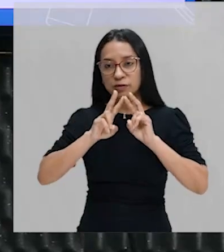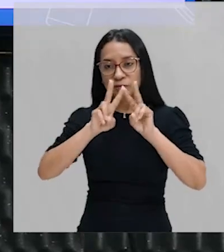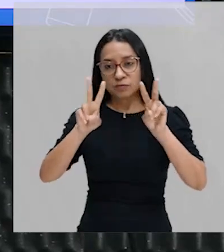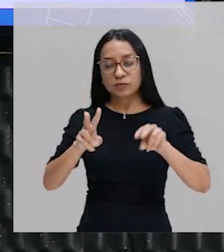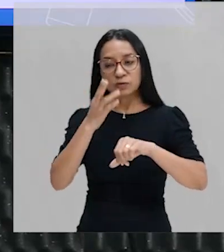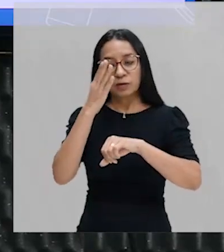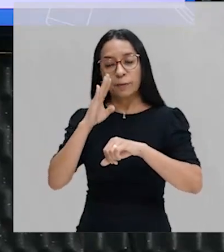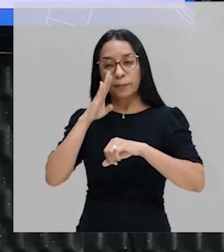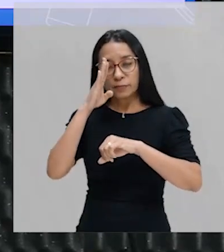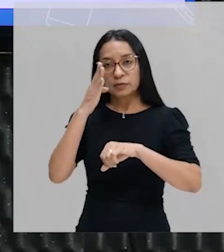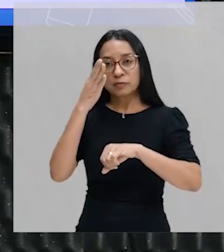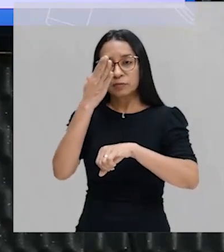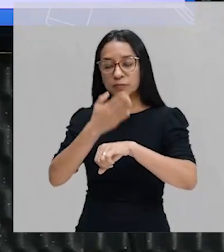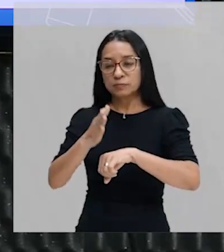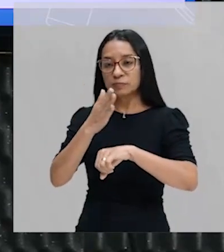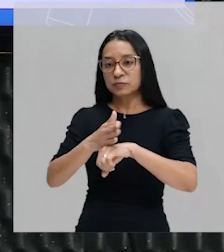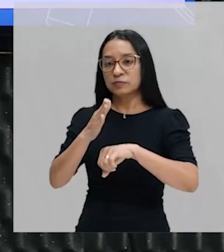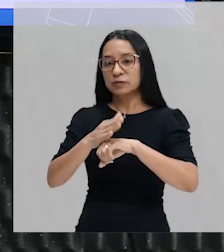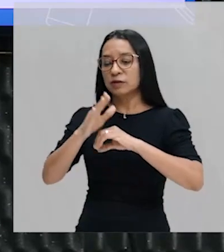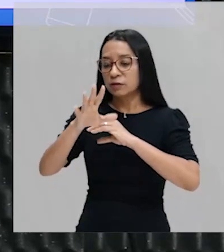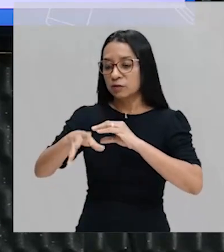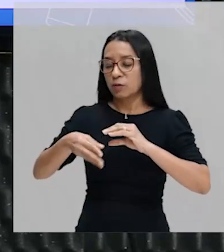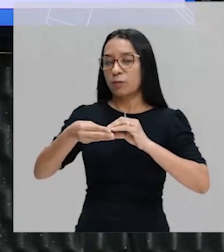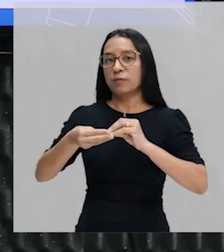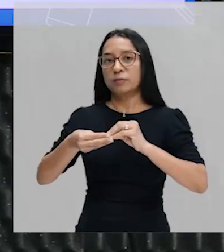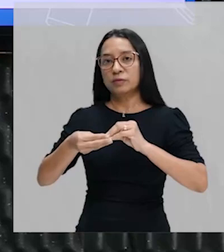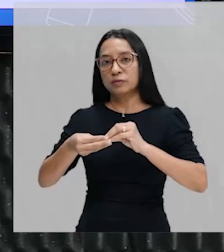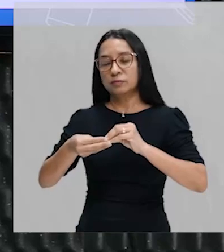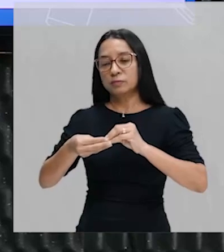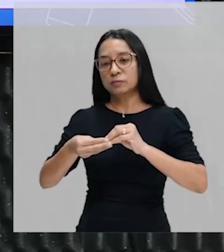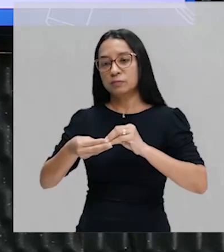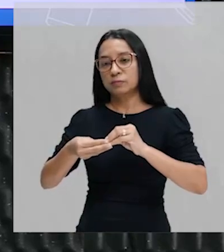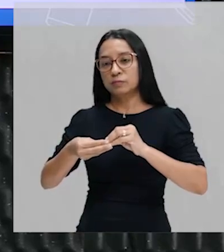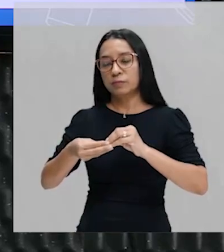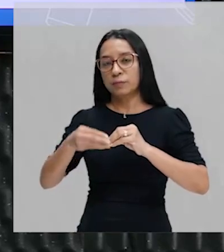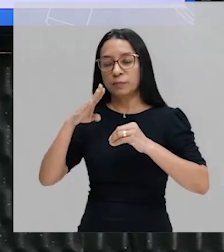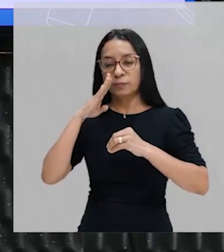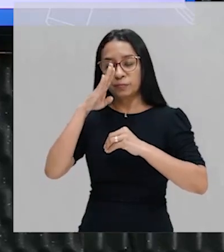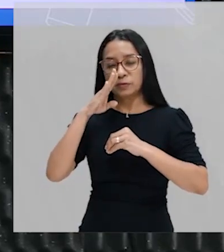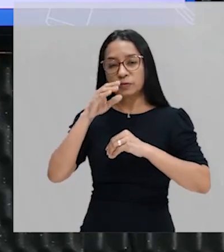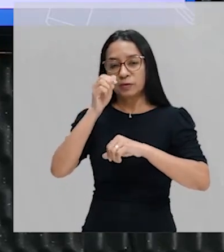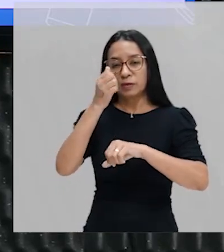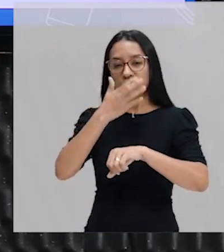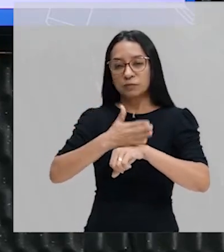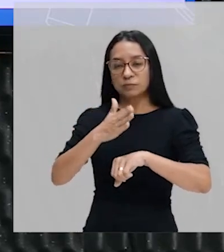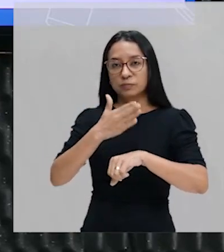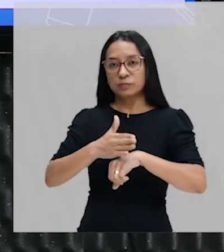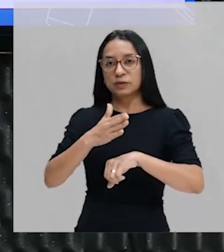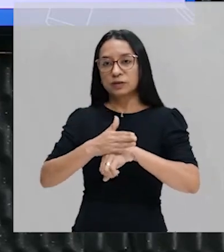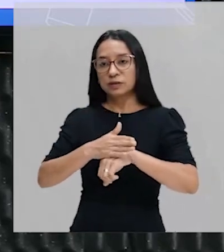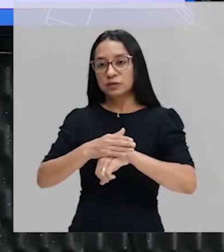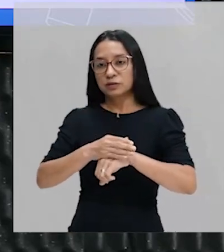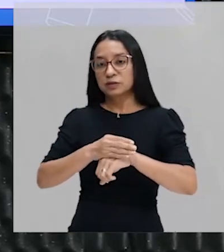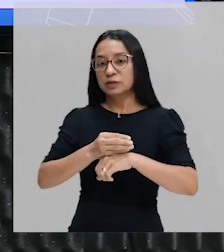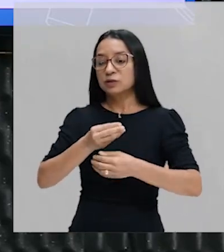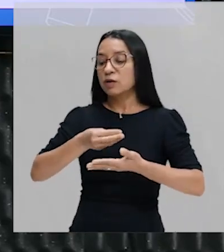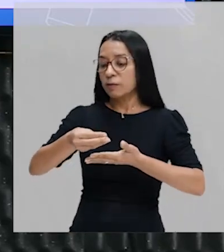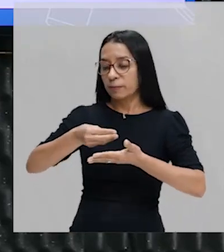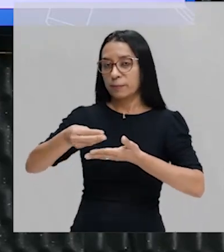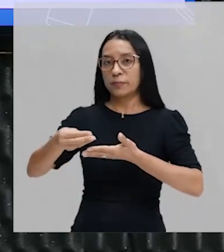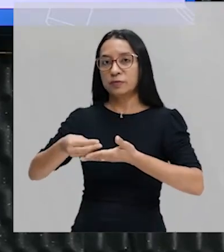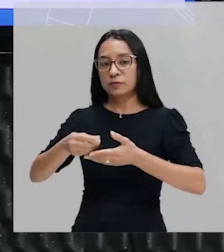atividade complementar. Ela é considerada a principal atividade de abastecimento desse engenho.